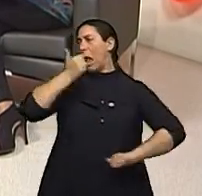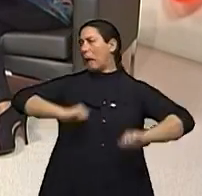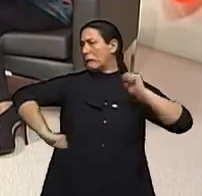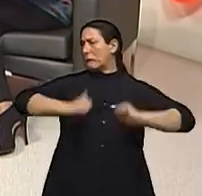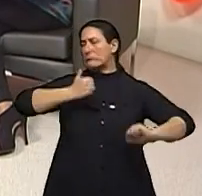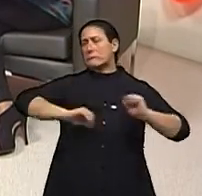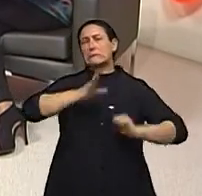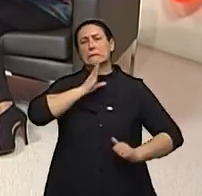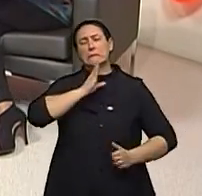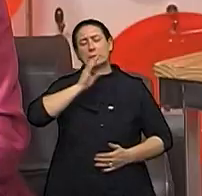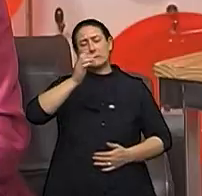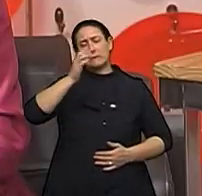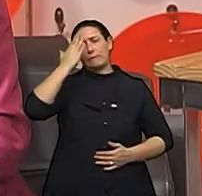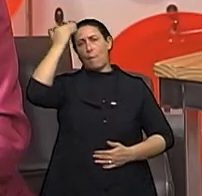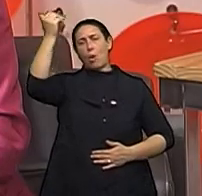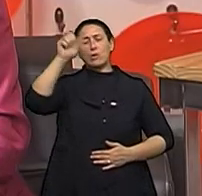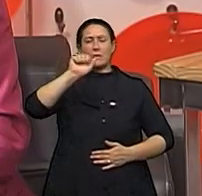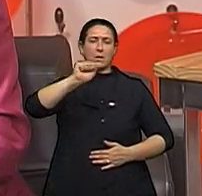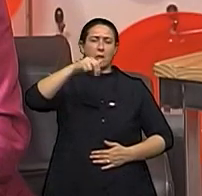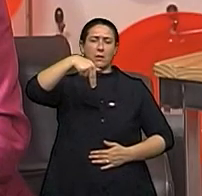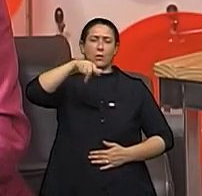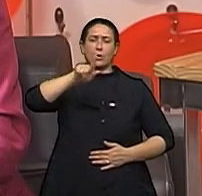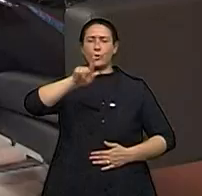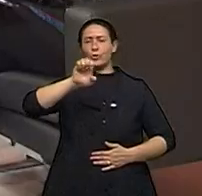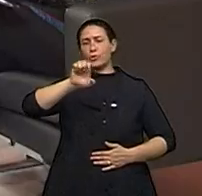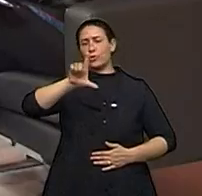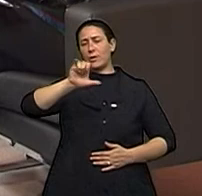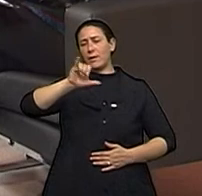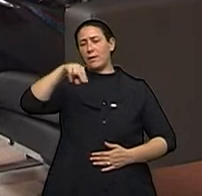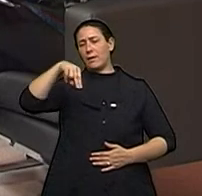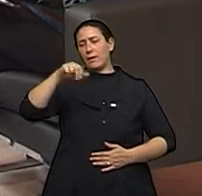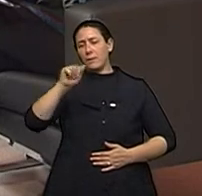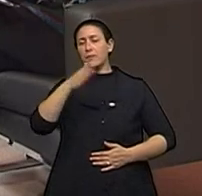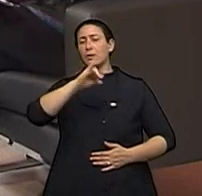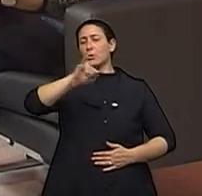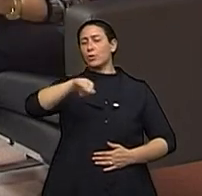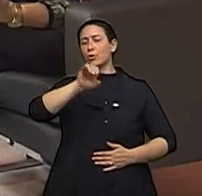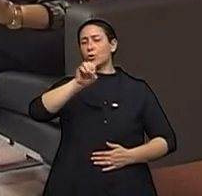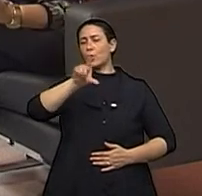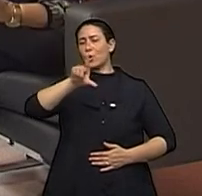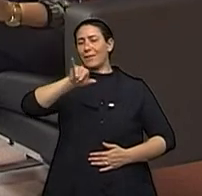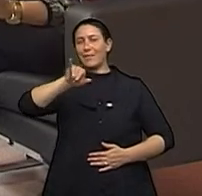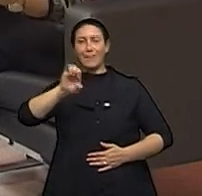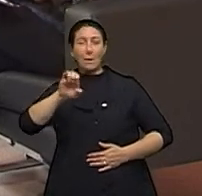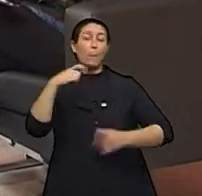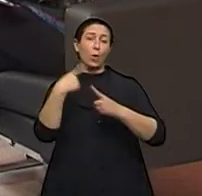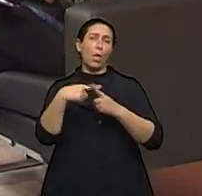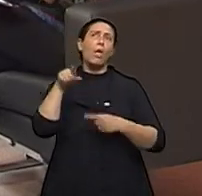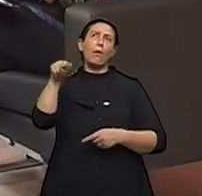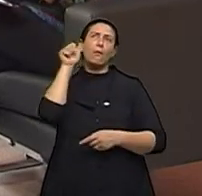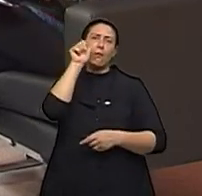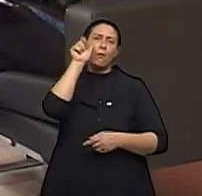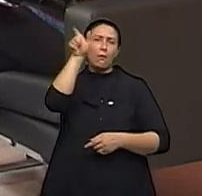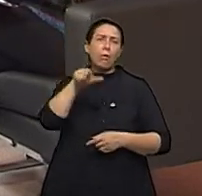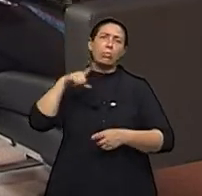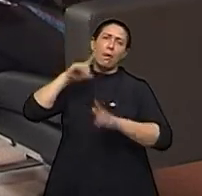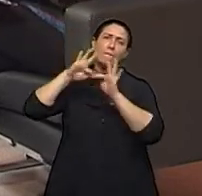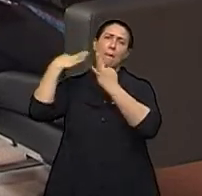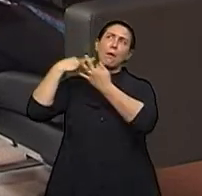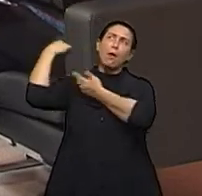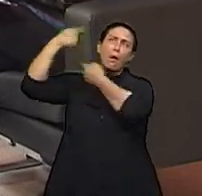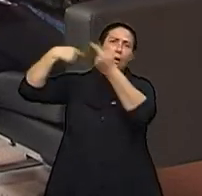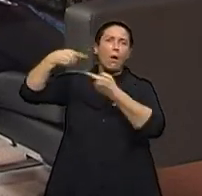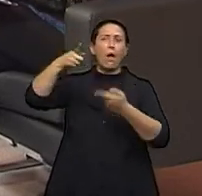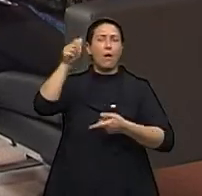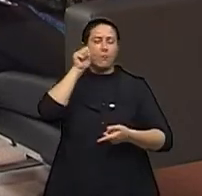tirou os dois seios como prevenção por causa desta história familiar. Tem outros países que fazem